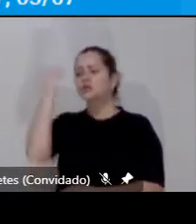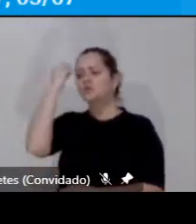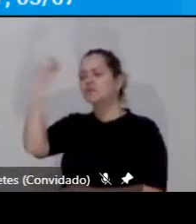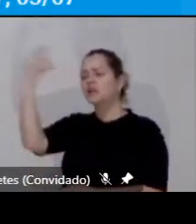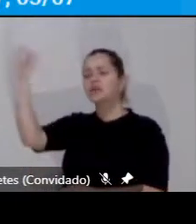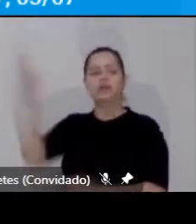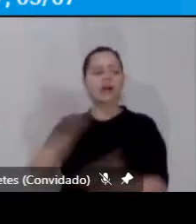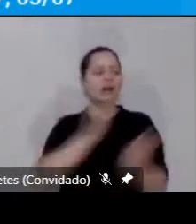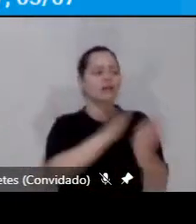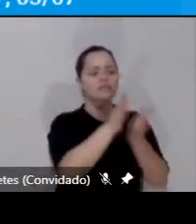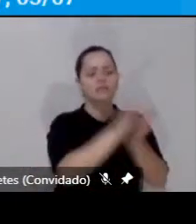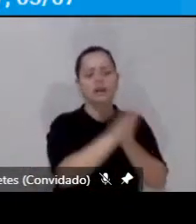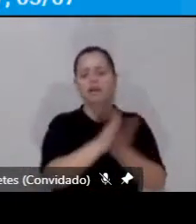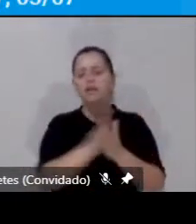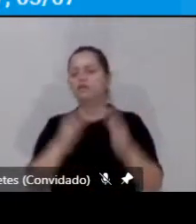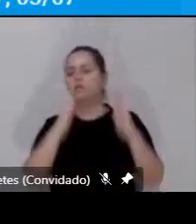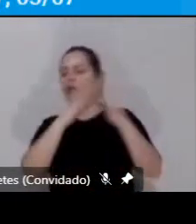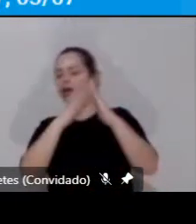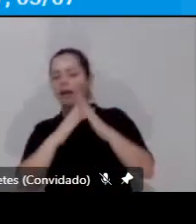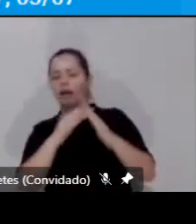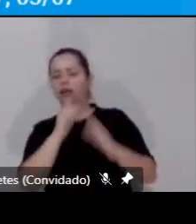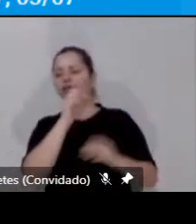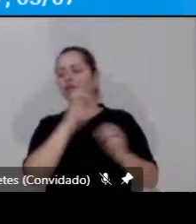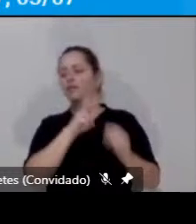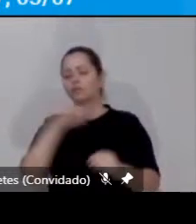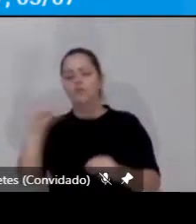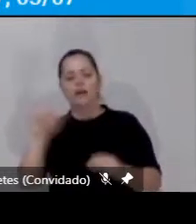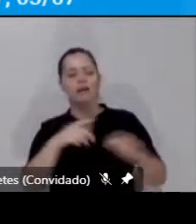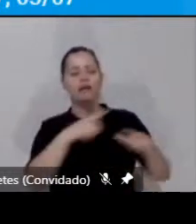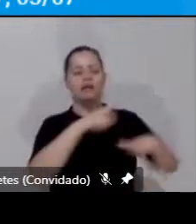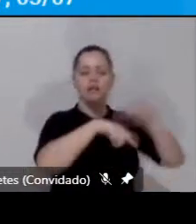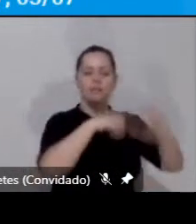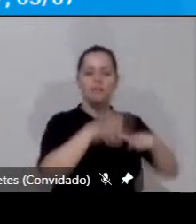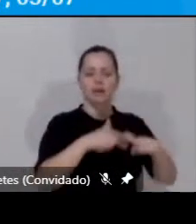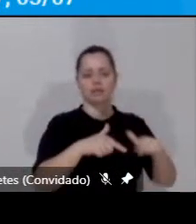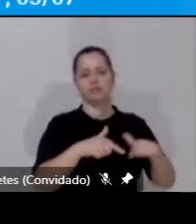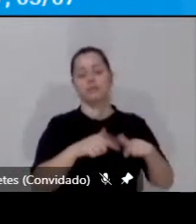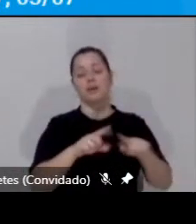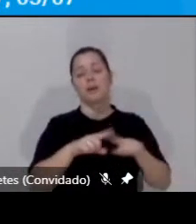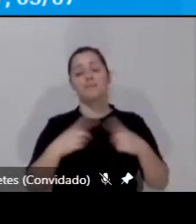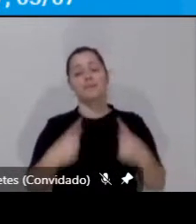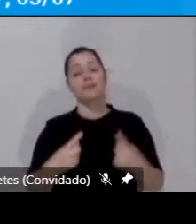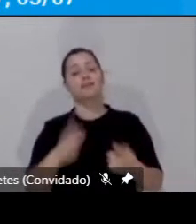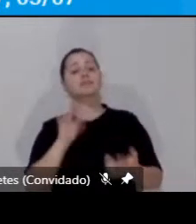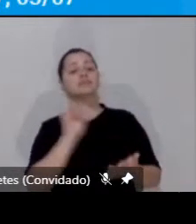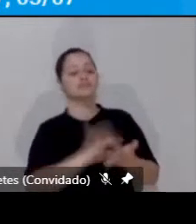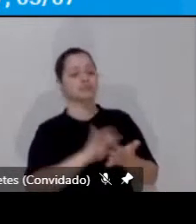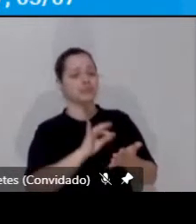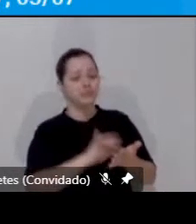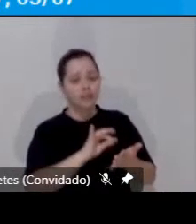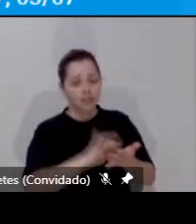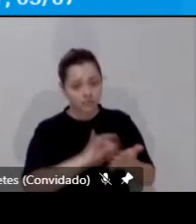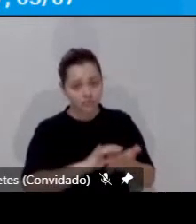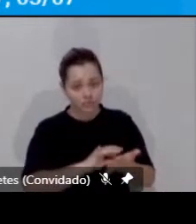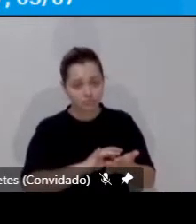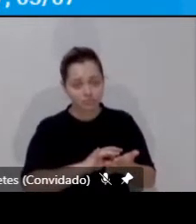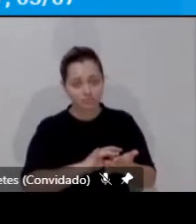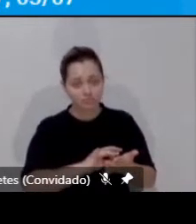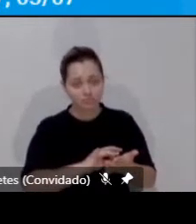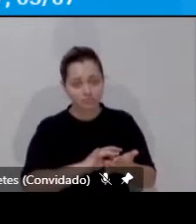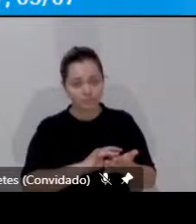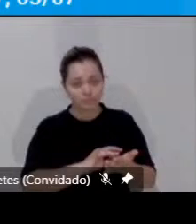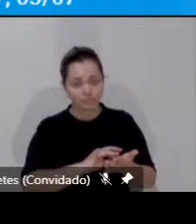sair de casa e ir para o trabalho, de sair do ponto A para o ponto B. Mas, na verdade, o que o